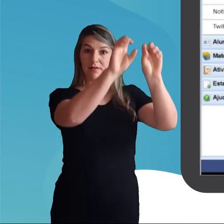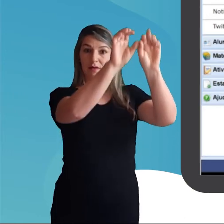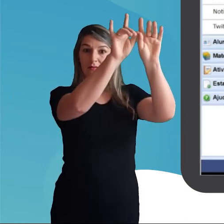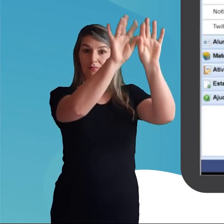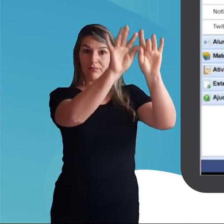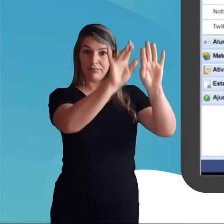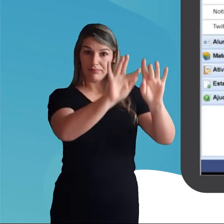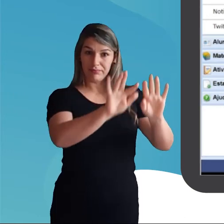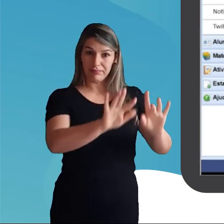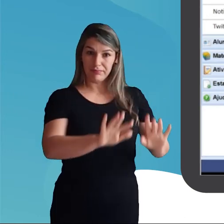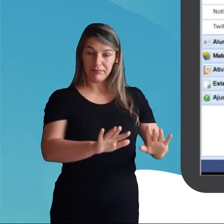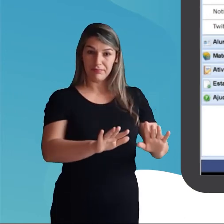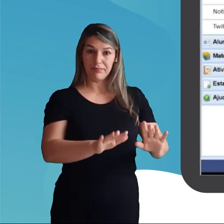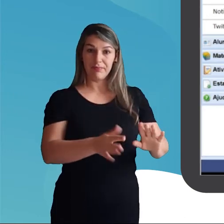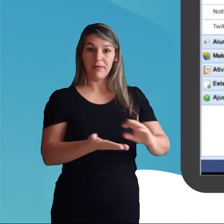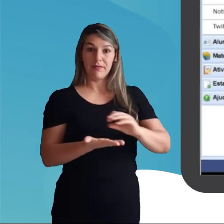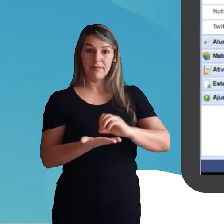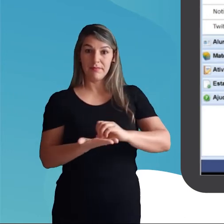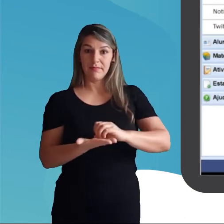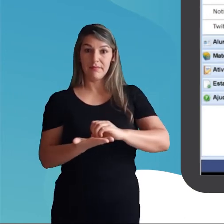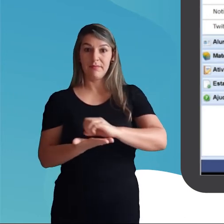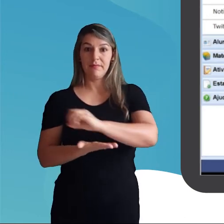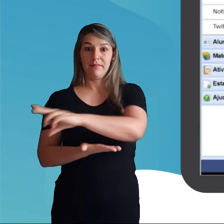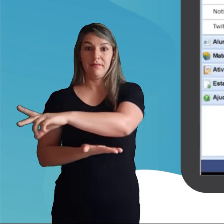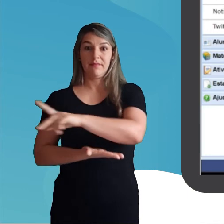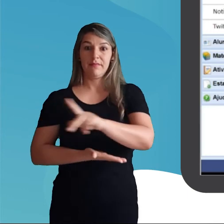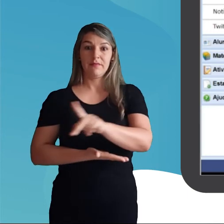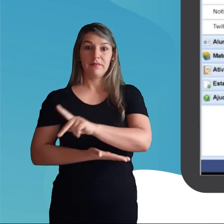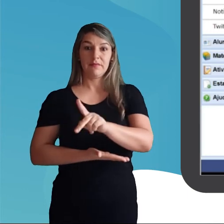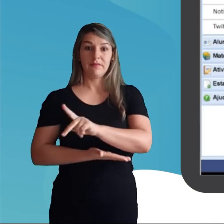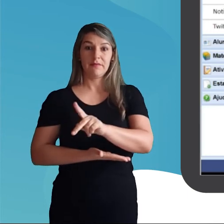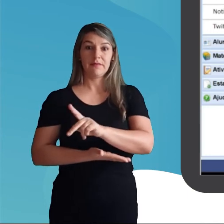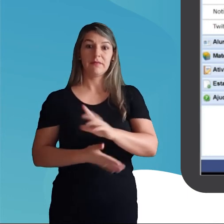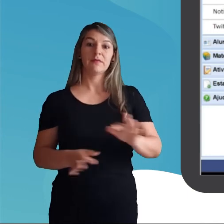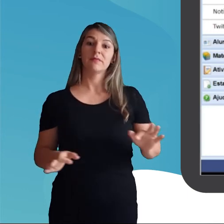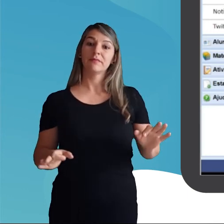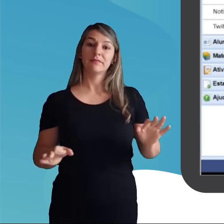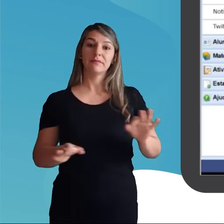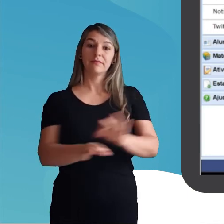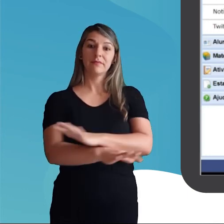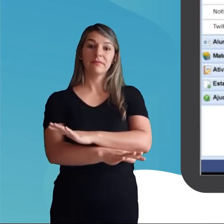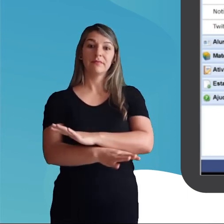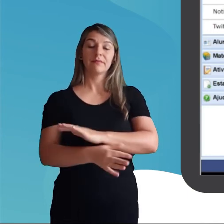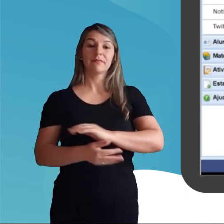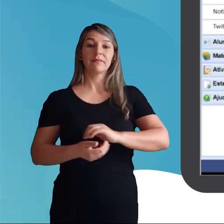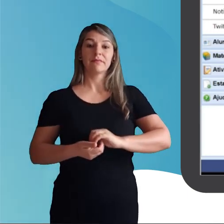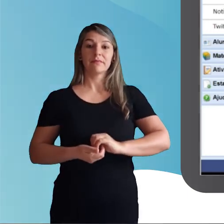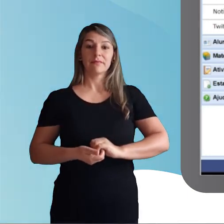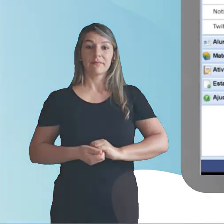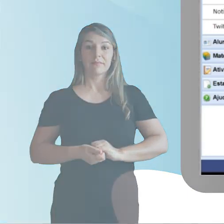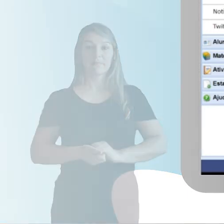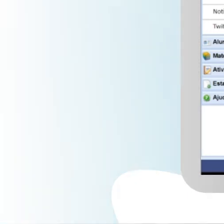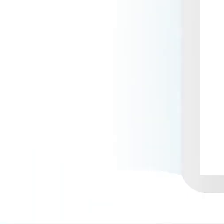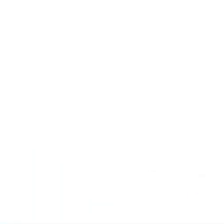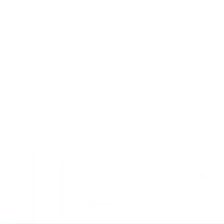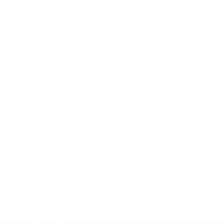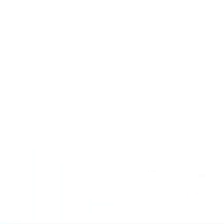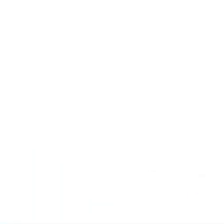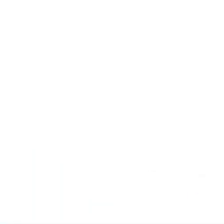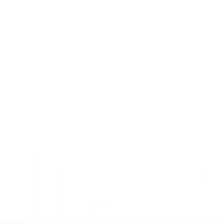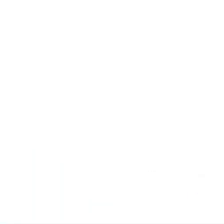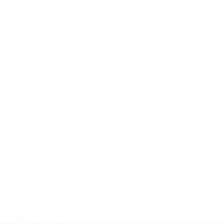o assunto a qual deseja e o texto ser selecionado, ser enviado. Após isso, enviar e a mensagem será enviada ao professor.